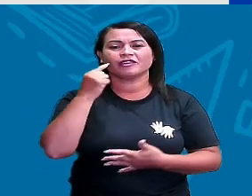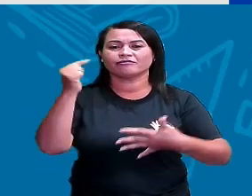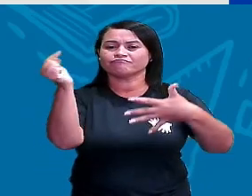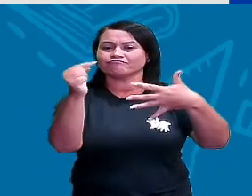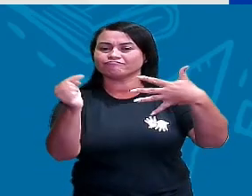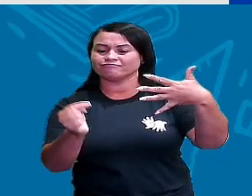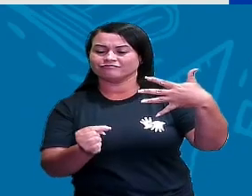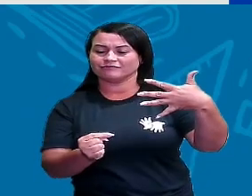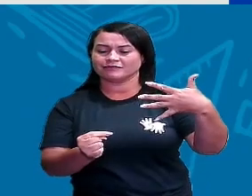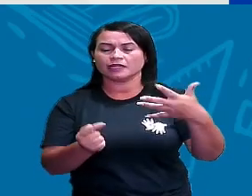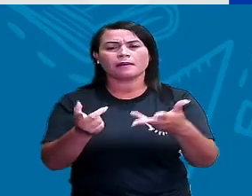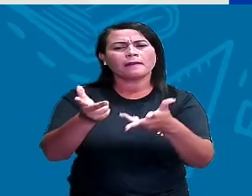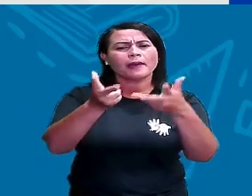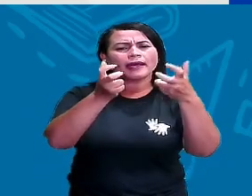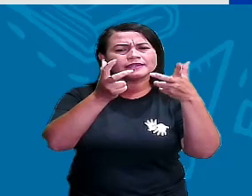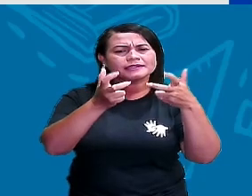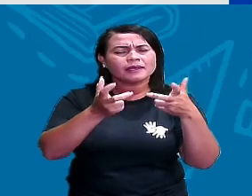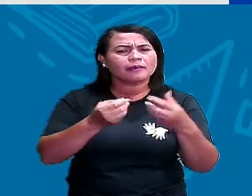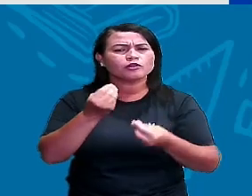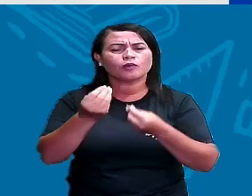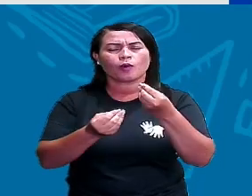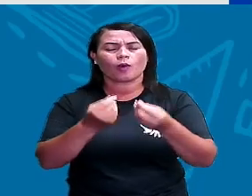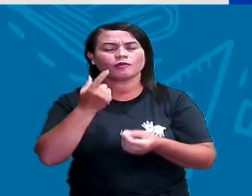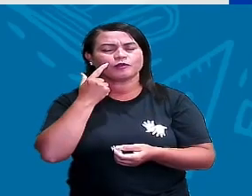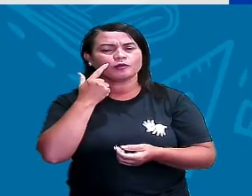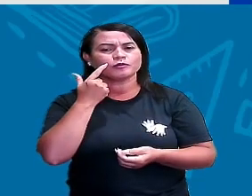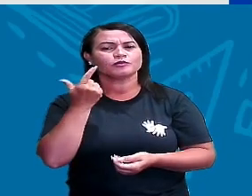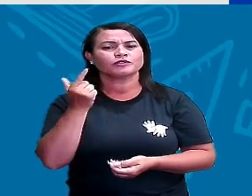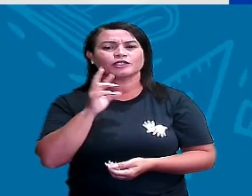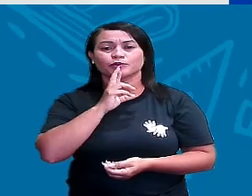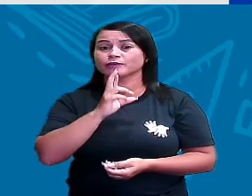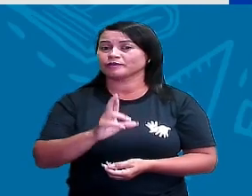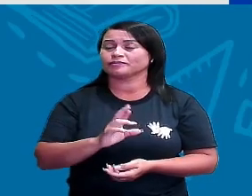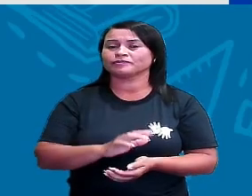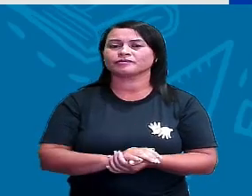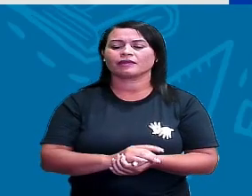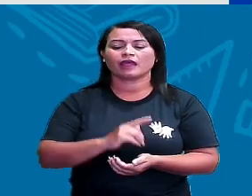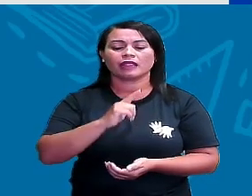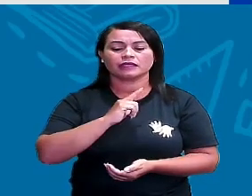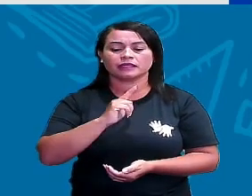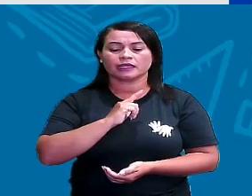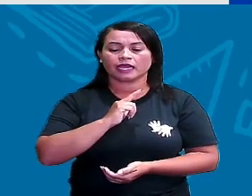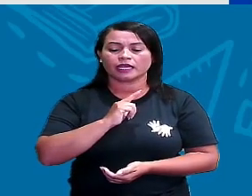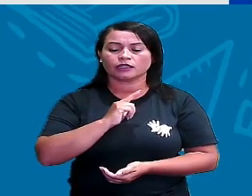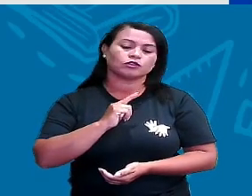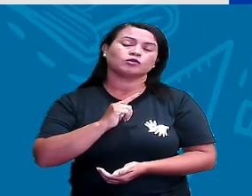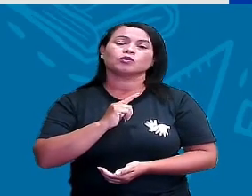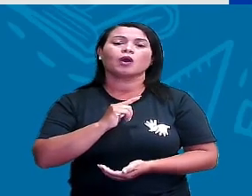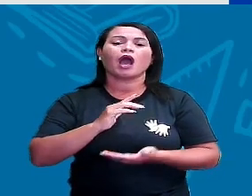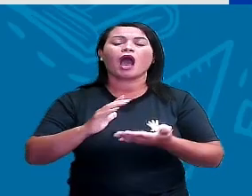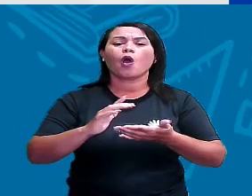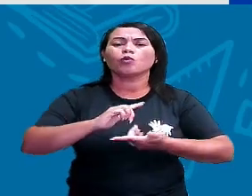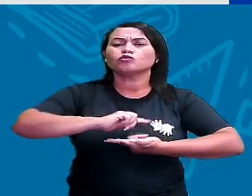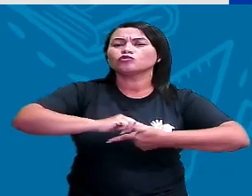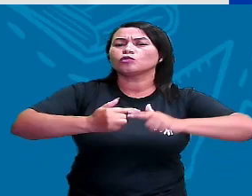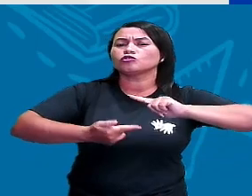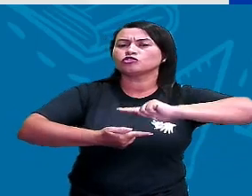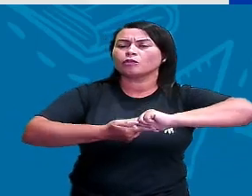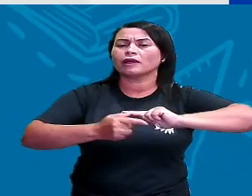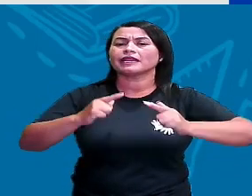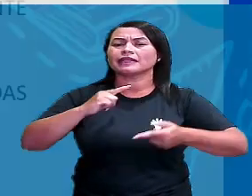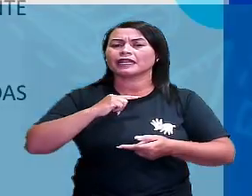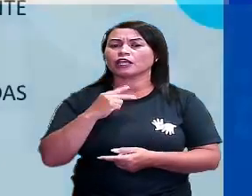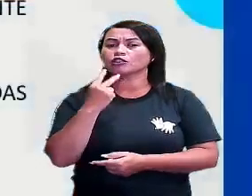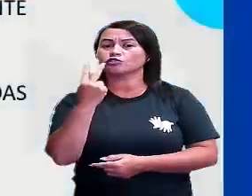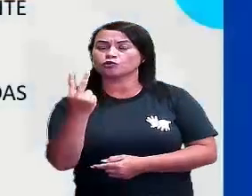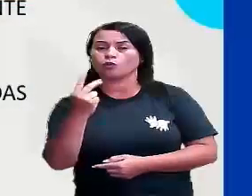a gente ir percebendo já o que a gente vai trabalhar. Os sólidos geométricos possuem duas dimensões, altura e